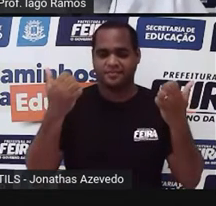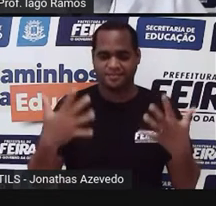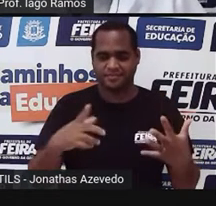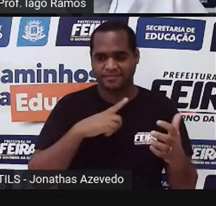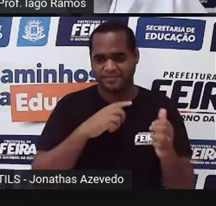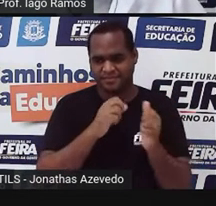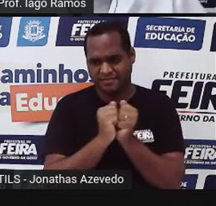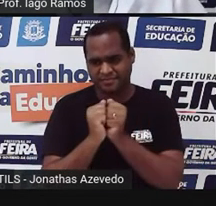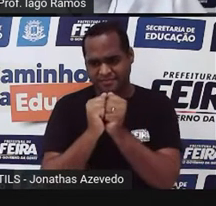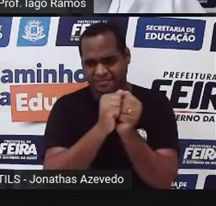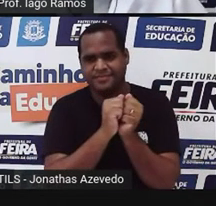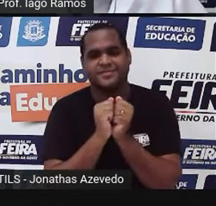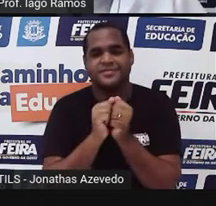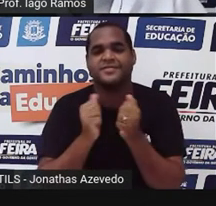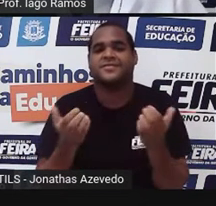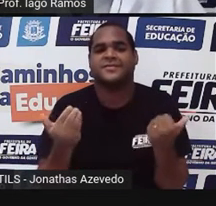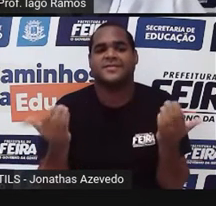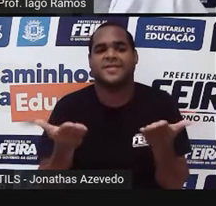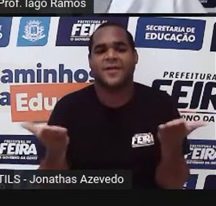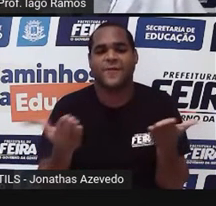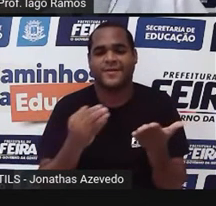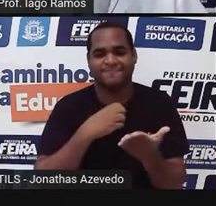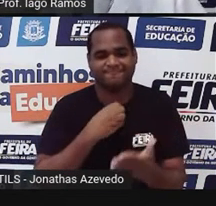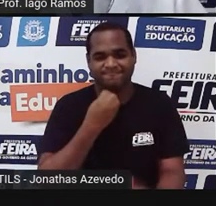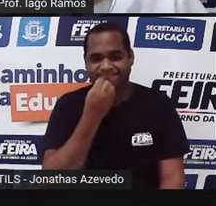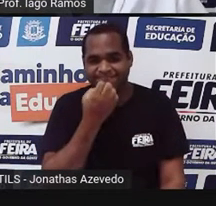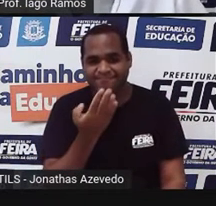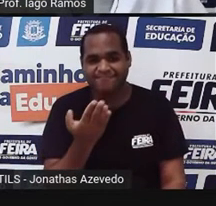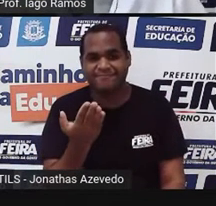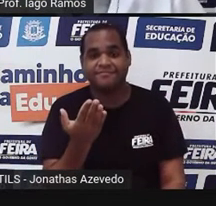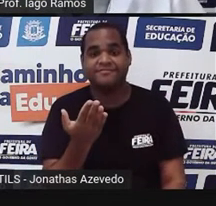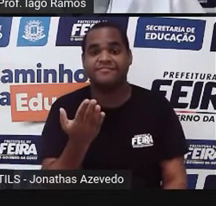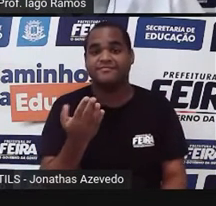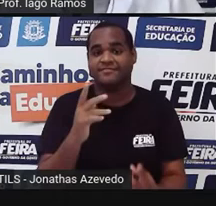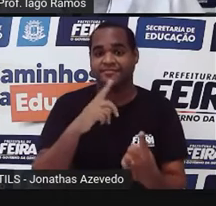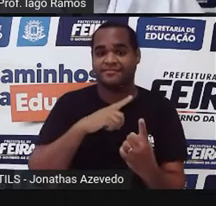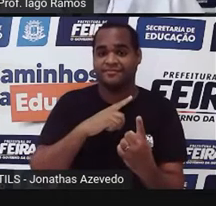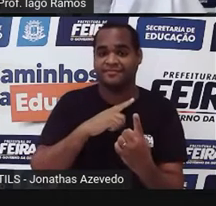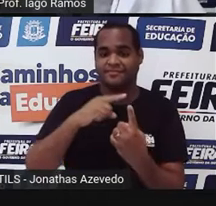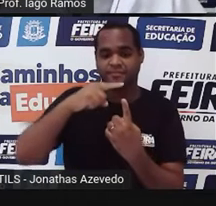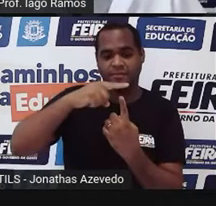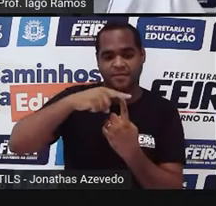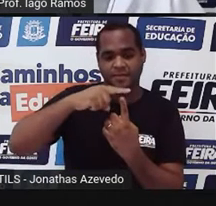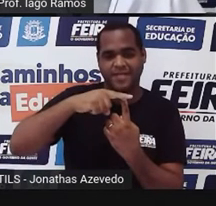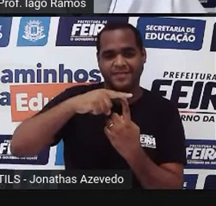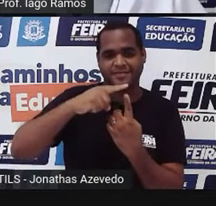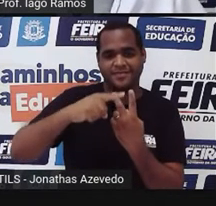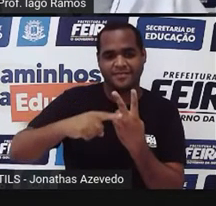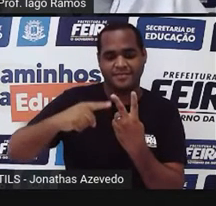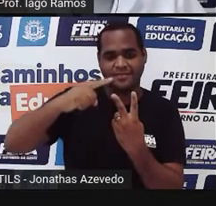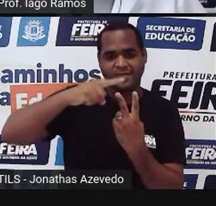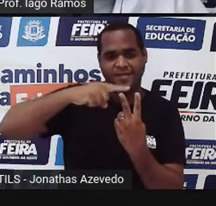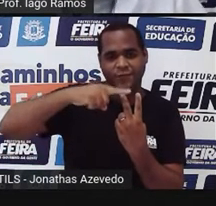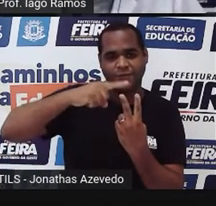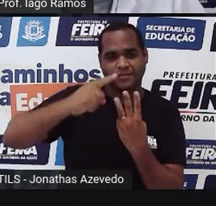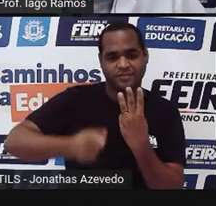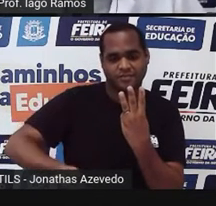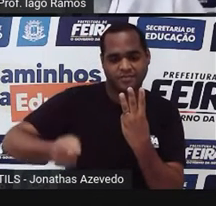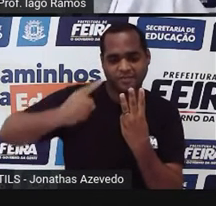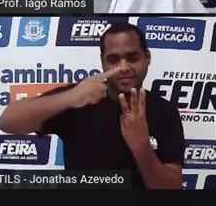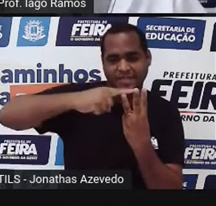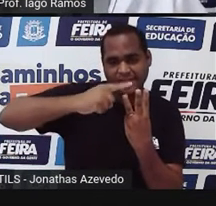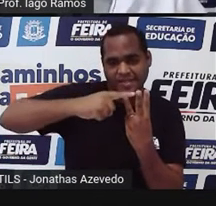Juntos. Olha só. Agora que vai ser bacana. Tá aí. Digamos que esse aí seja o seu boletim em matemática.